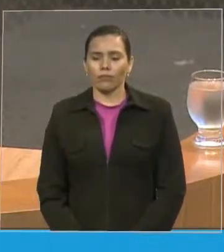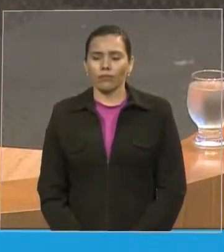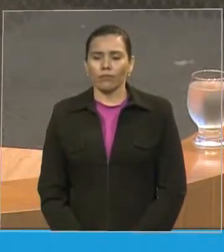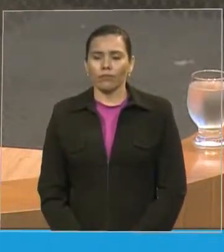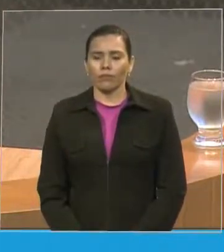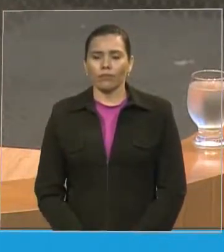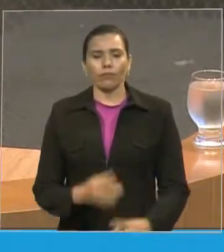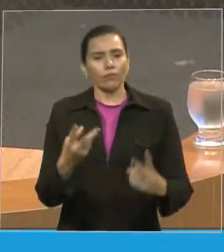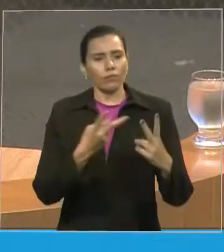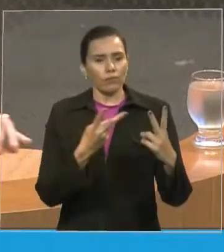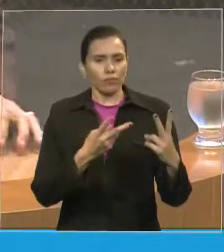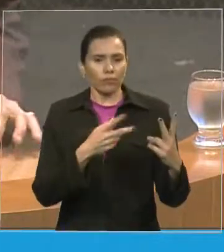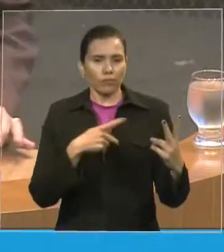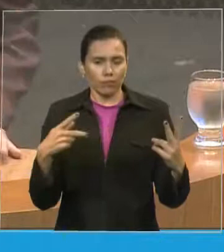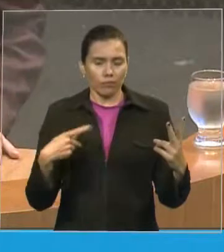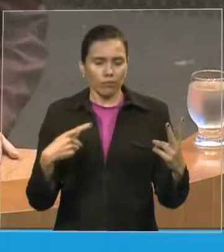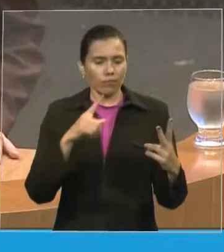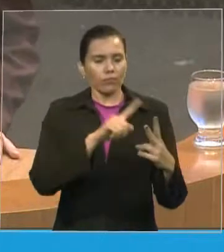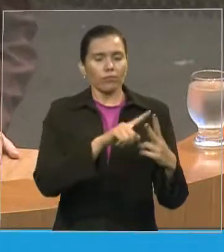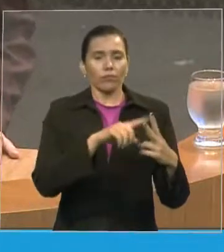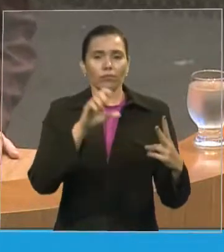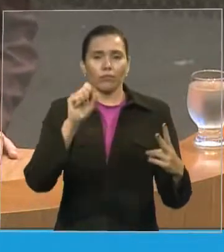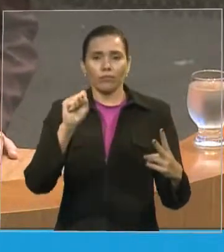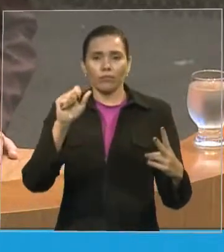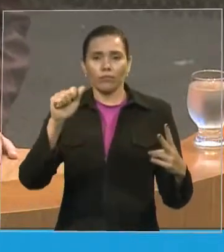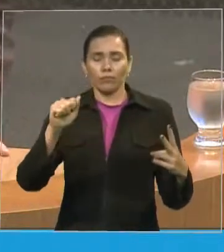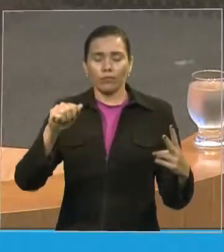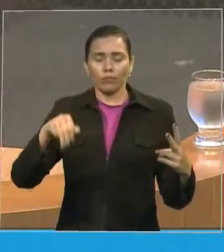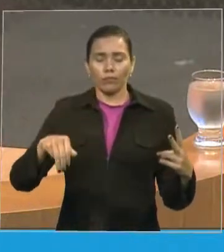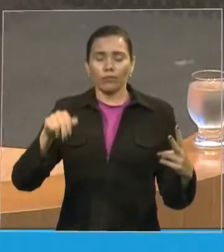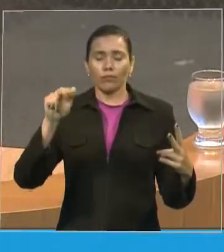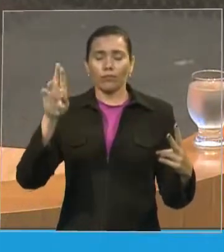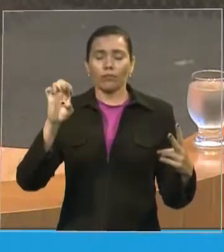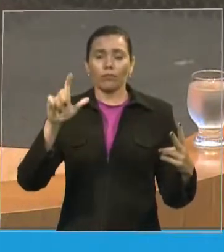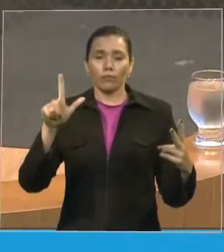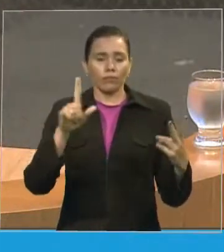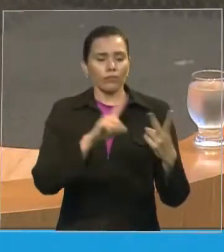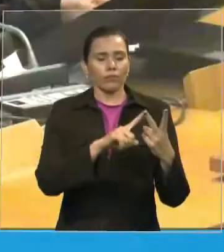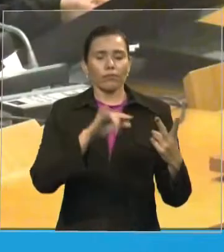Samuel e pastor Ivan fazendo